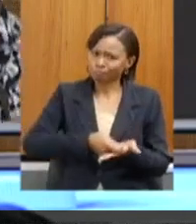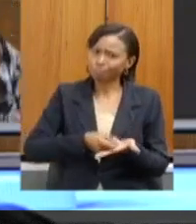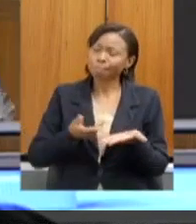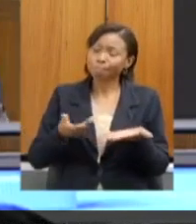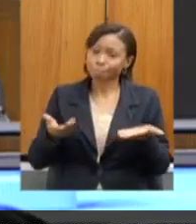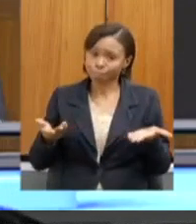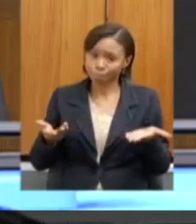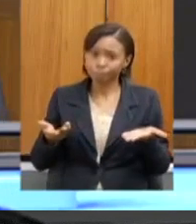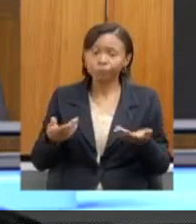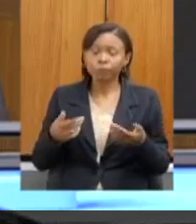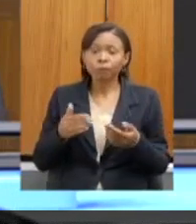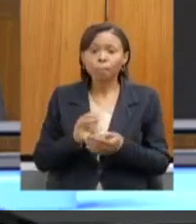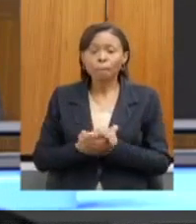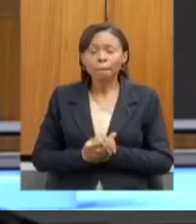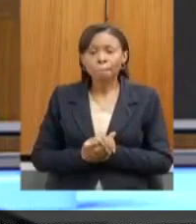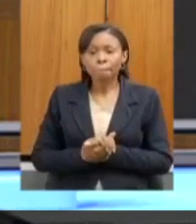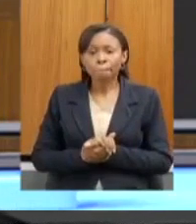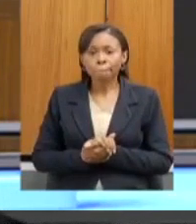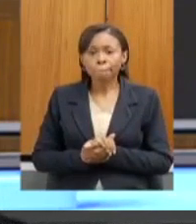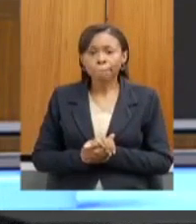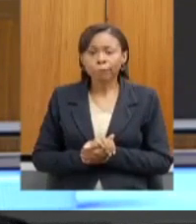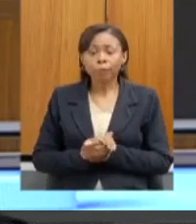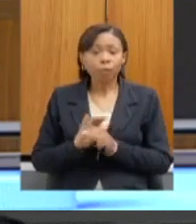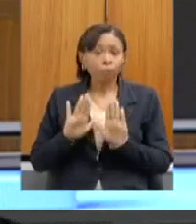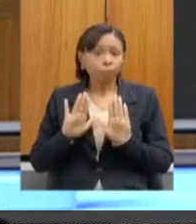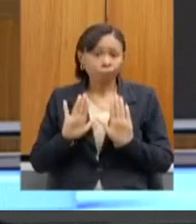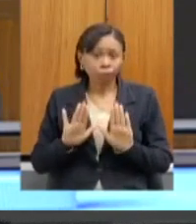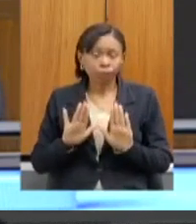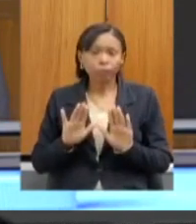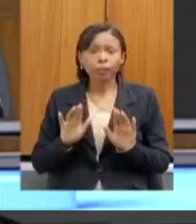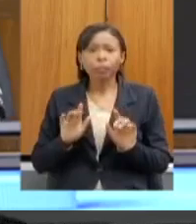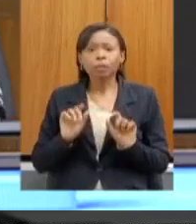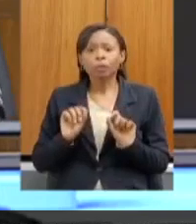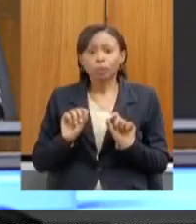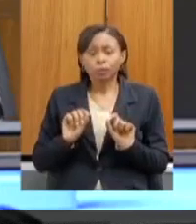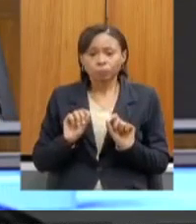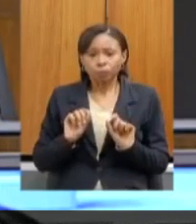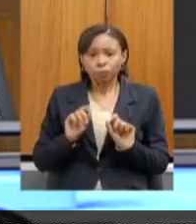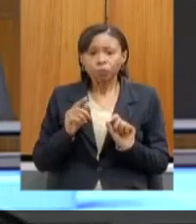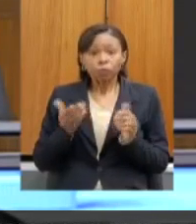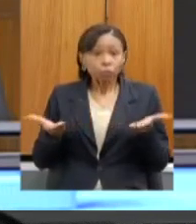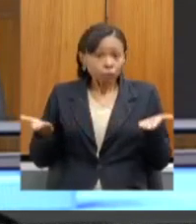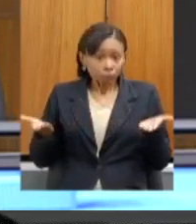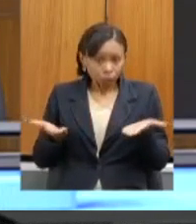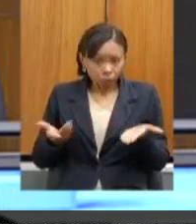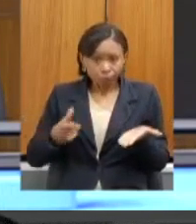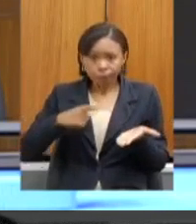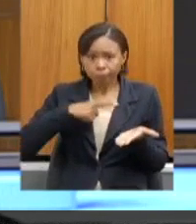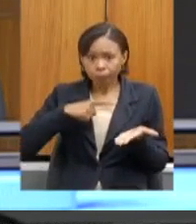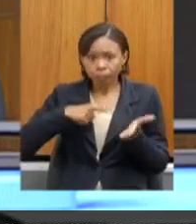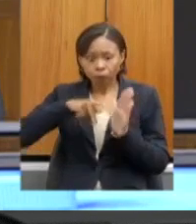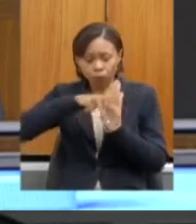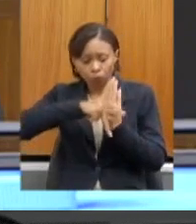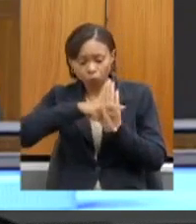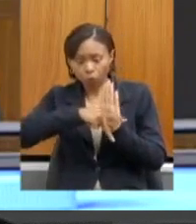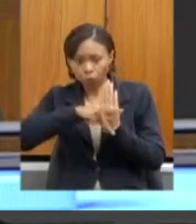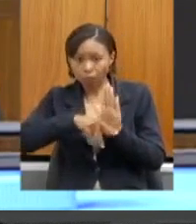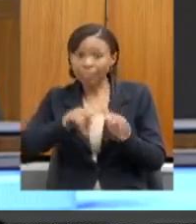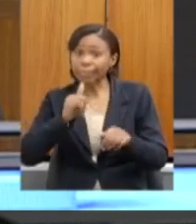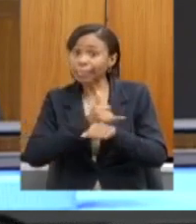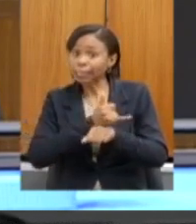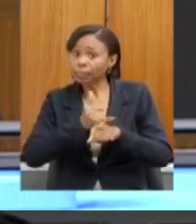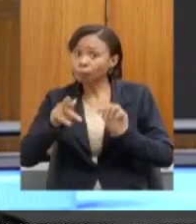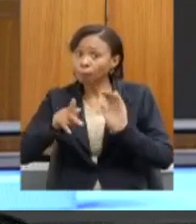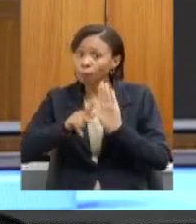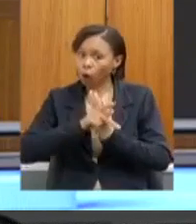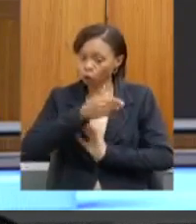fazendo essa colocação, mas, deputado, nós temos hoje um programa estratégico do governo do Estado de